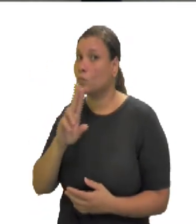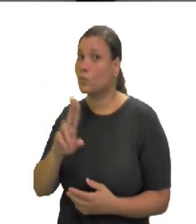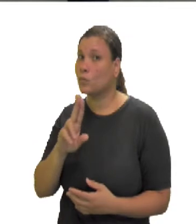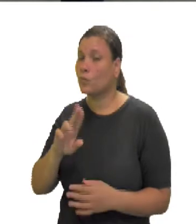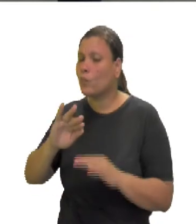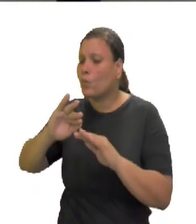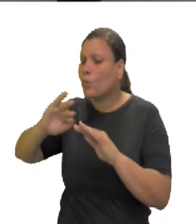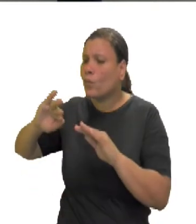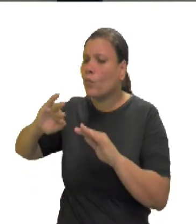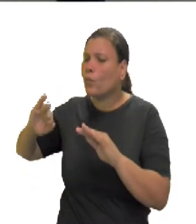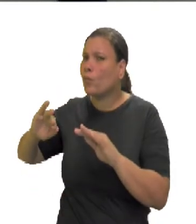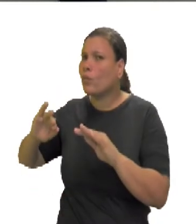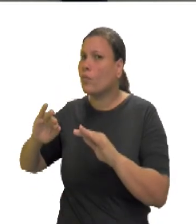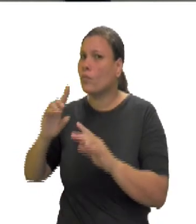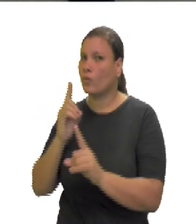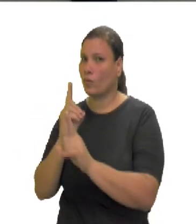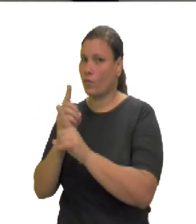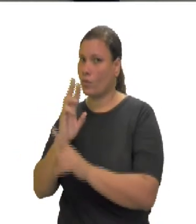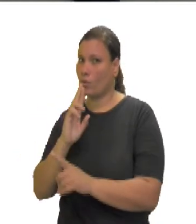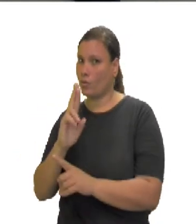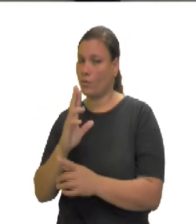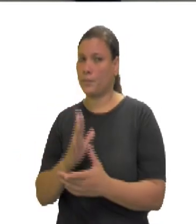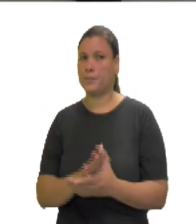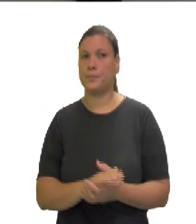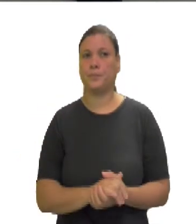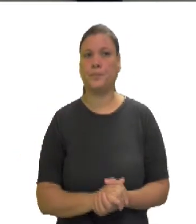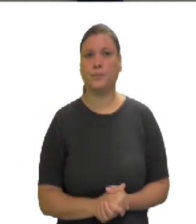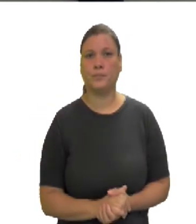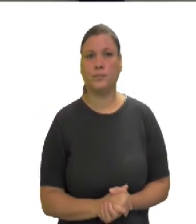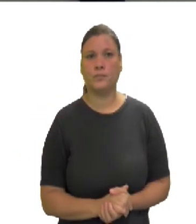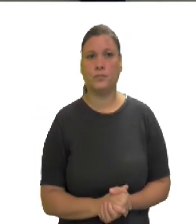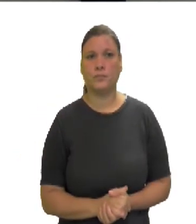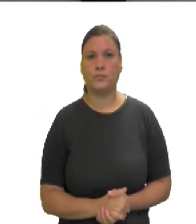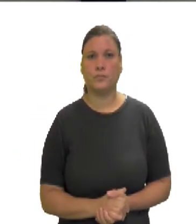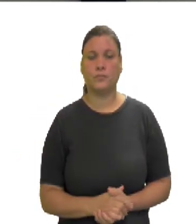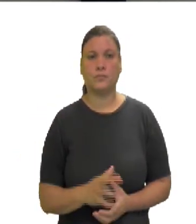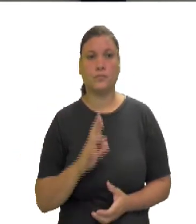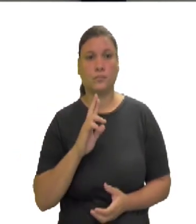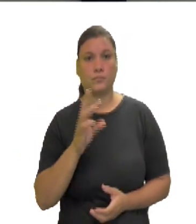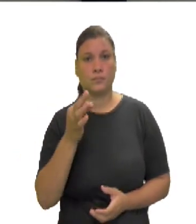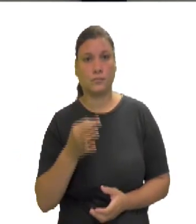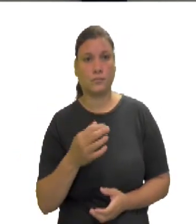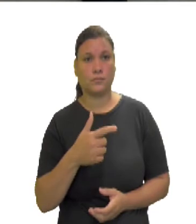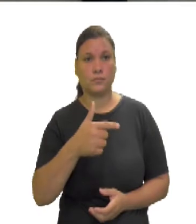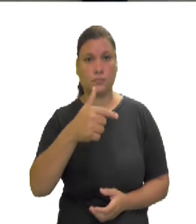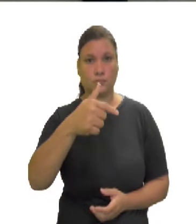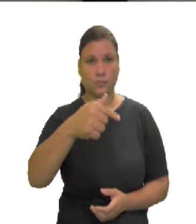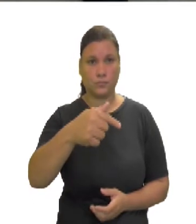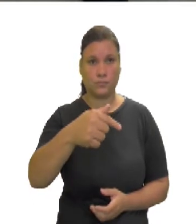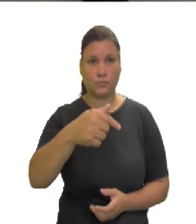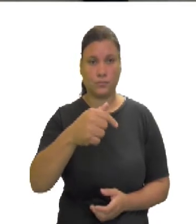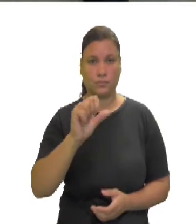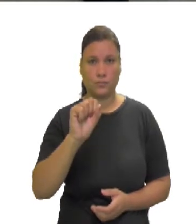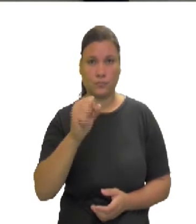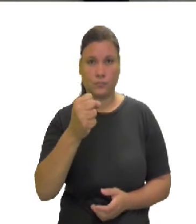780. 780 mais 4, 784.